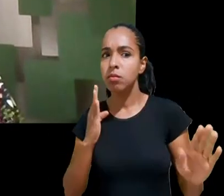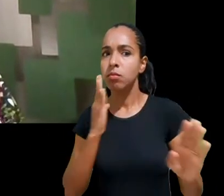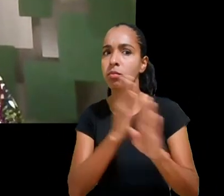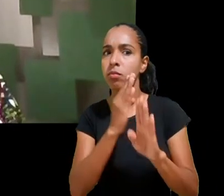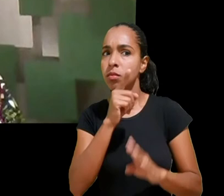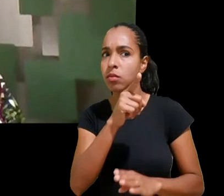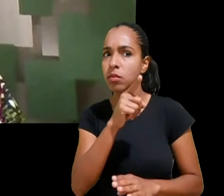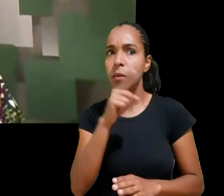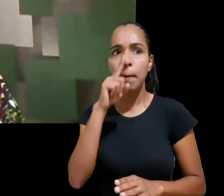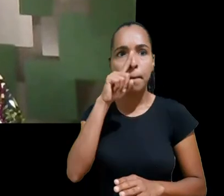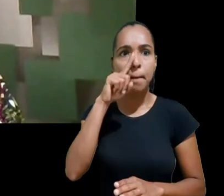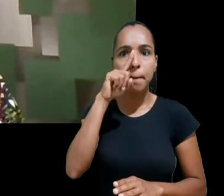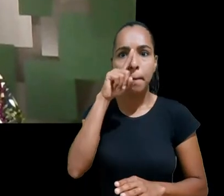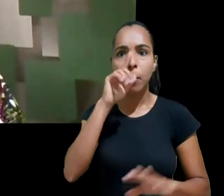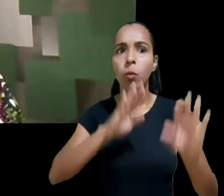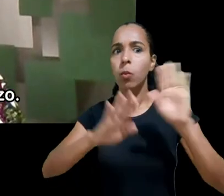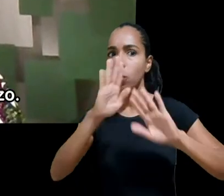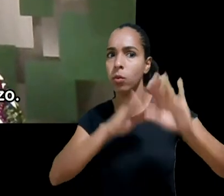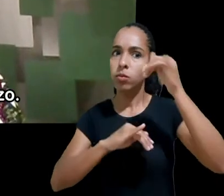fazer a longo prazo